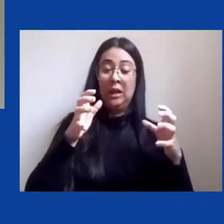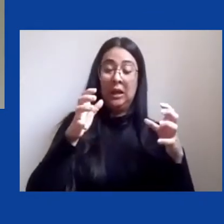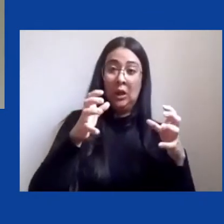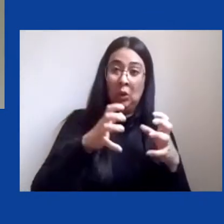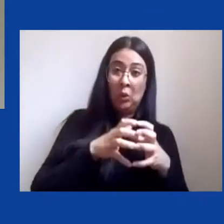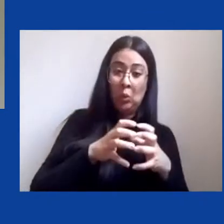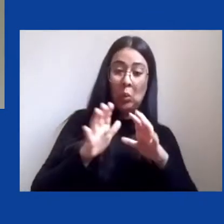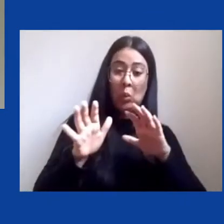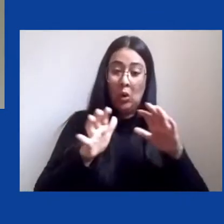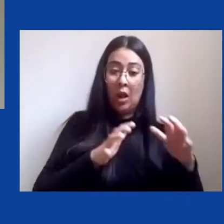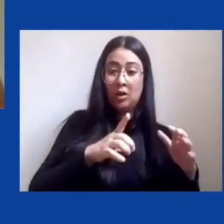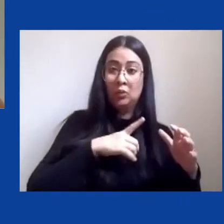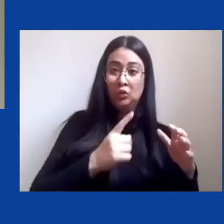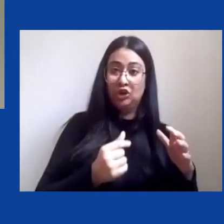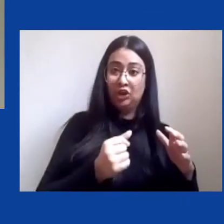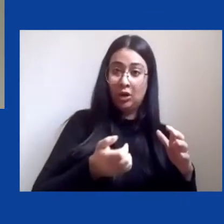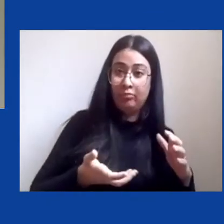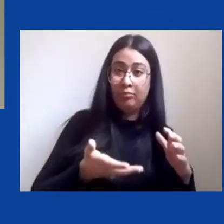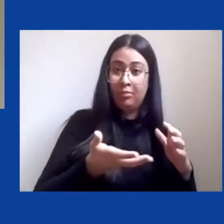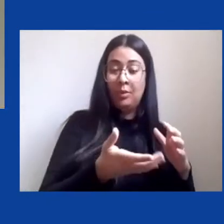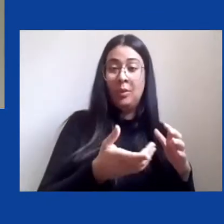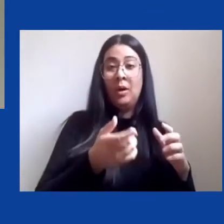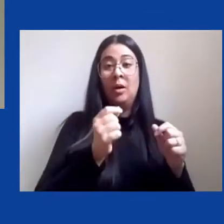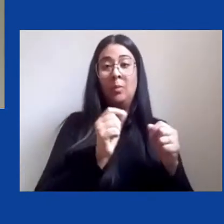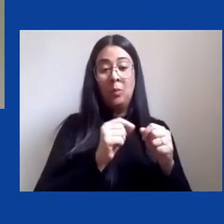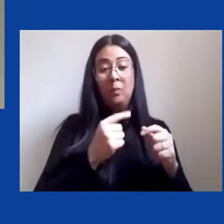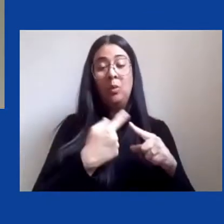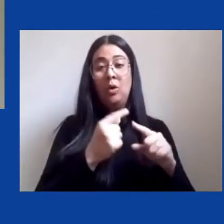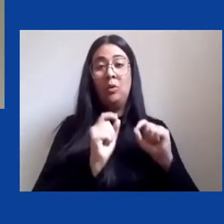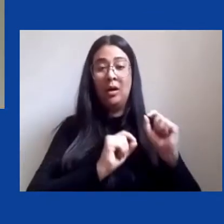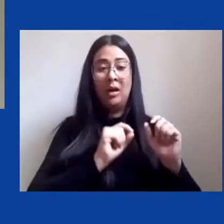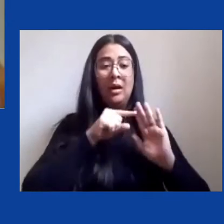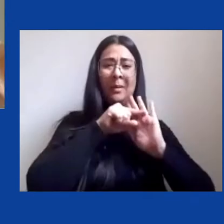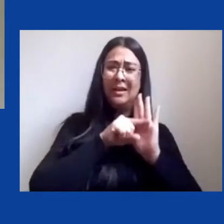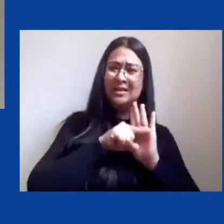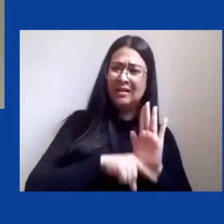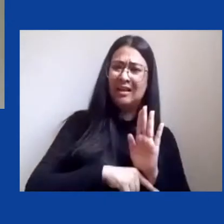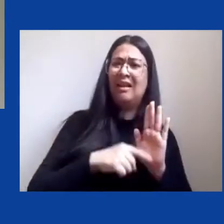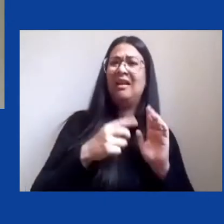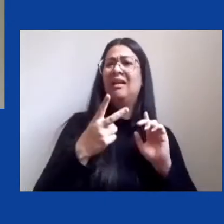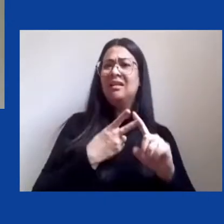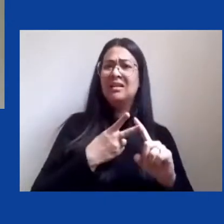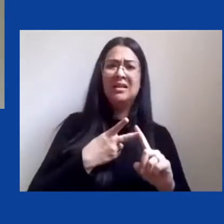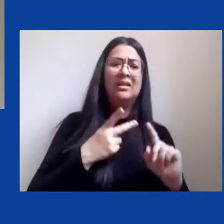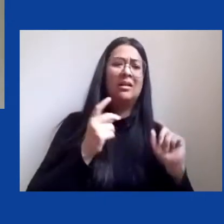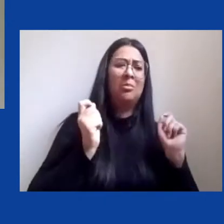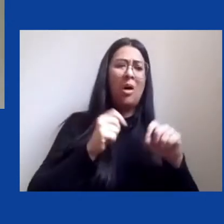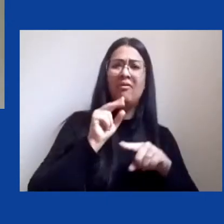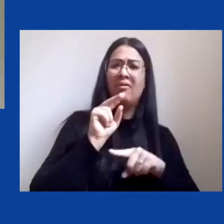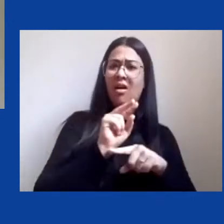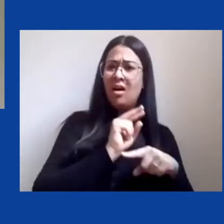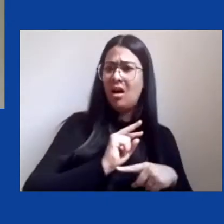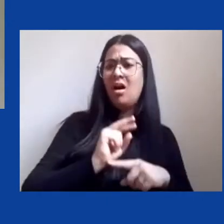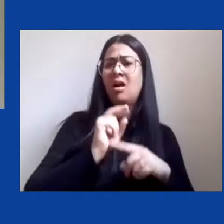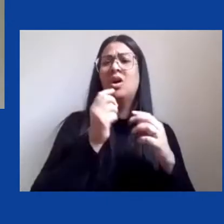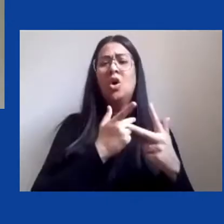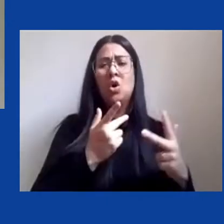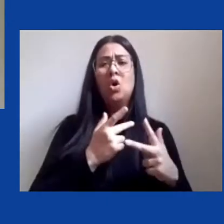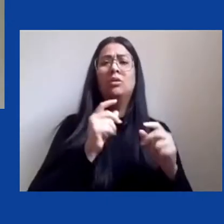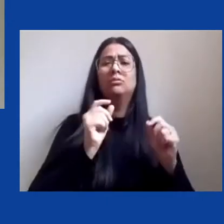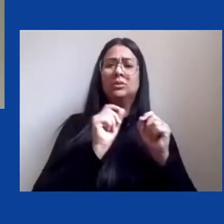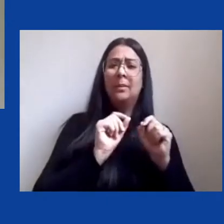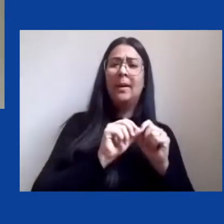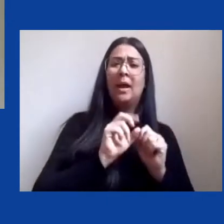previam procedimentos envolvendo estudos, expertizes, mediadores, lobbies e negociação, as